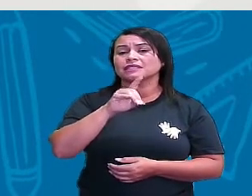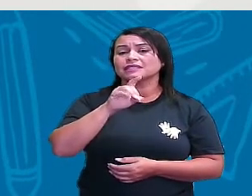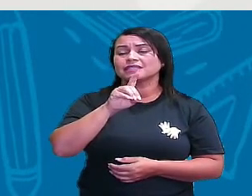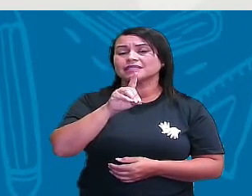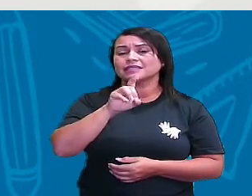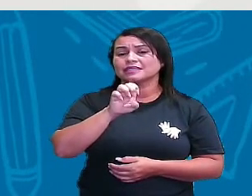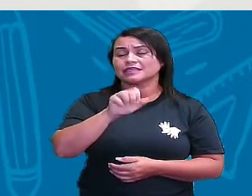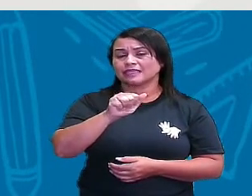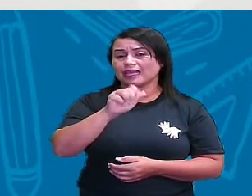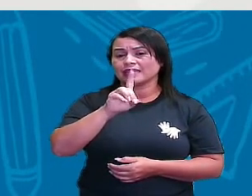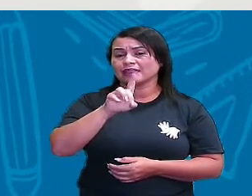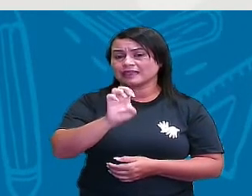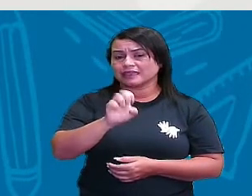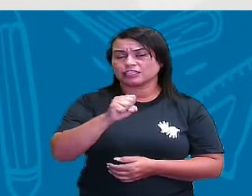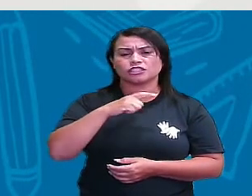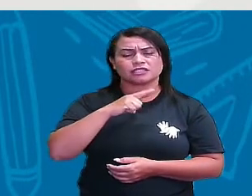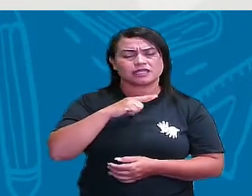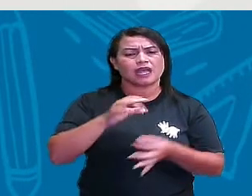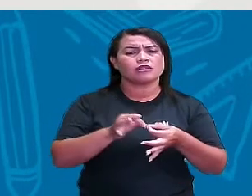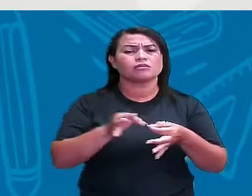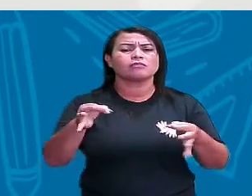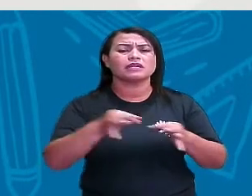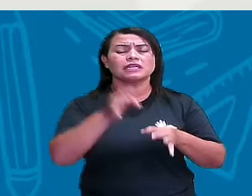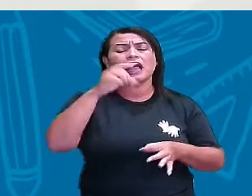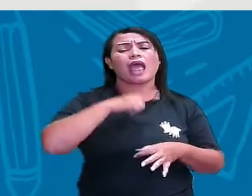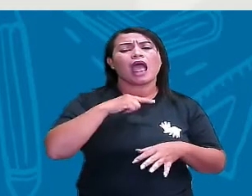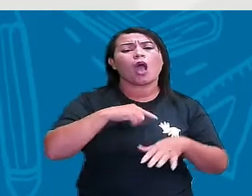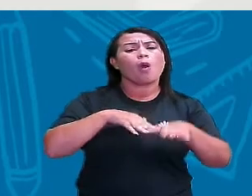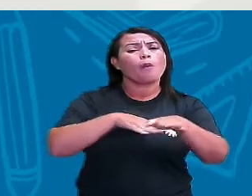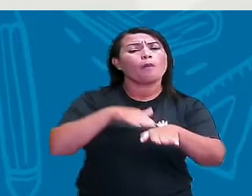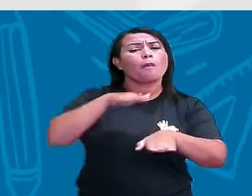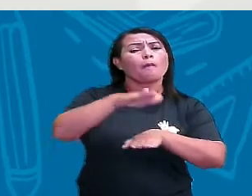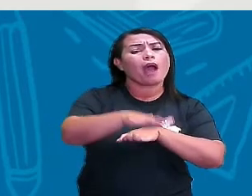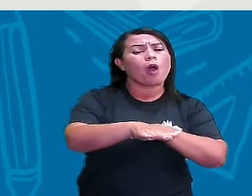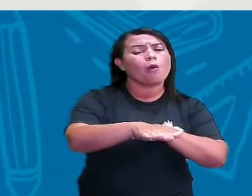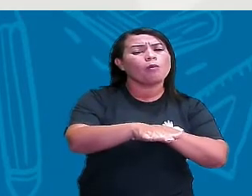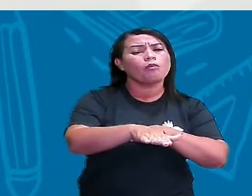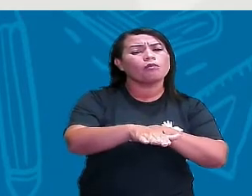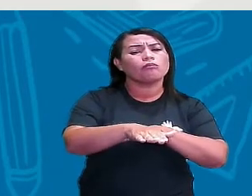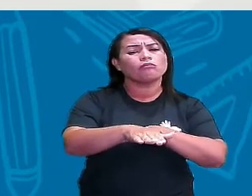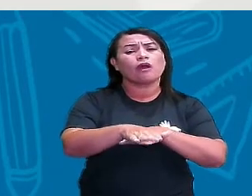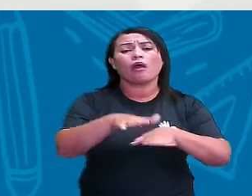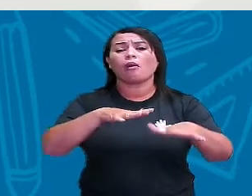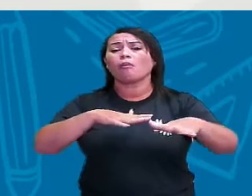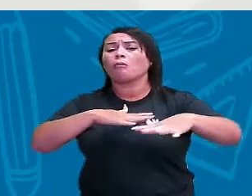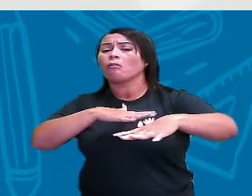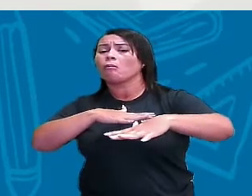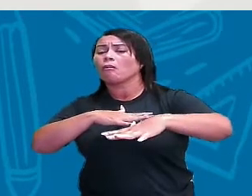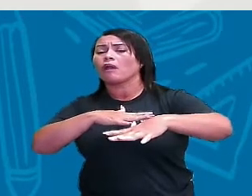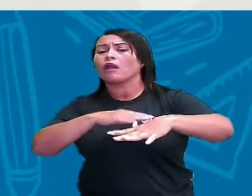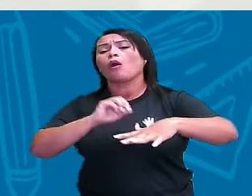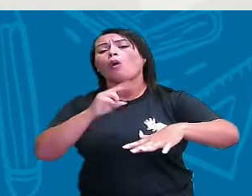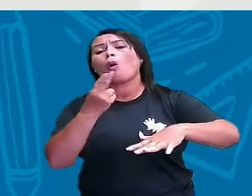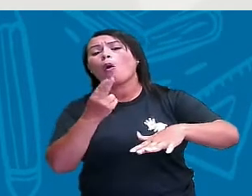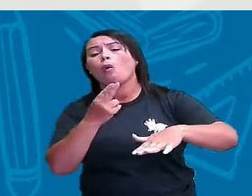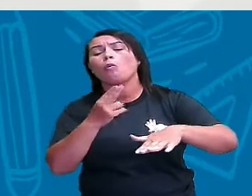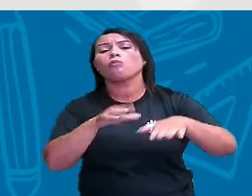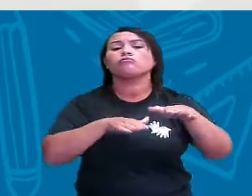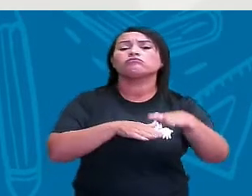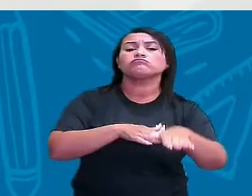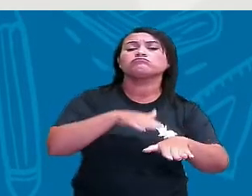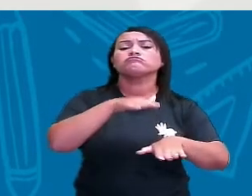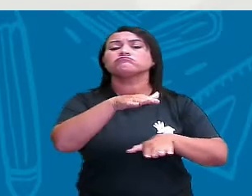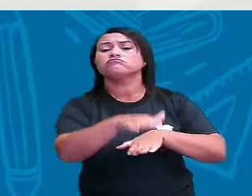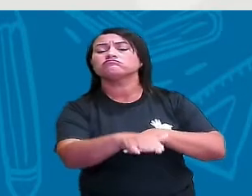maior? Será que é o palmo, o pé ou o passo? E aí, gente? Vai